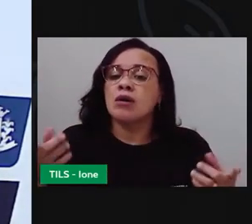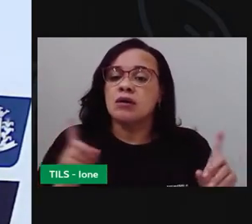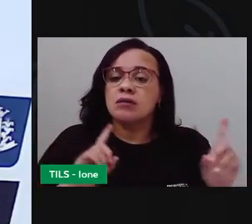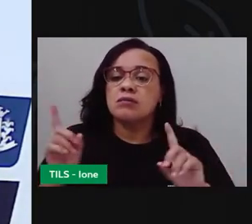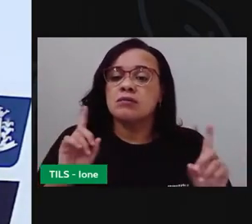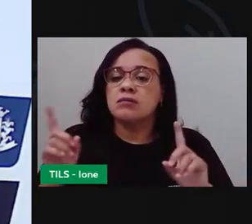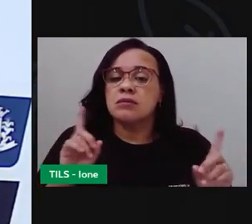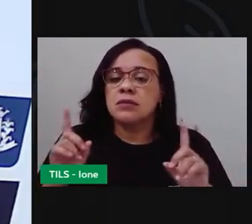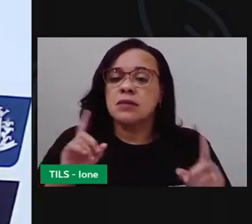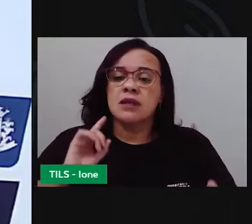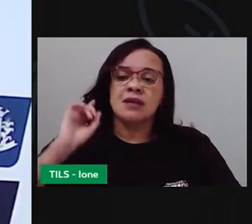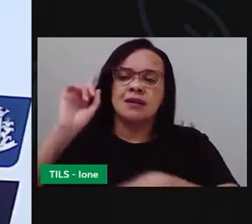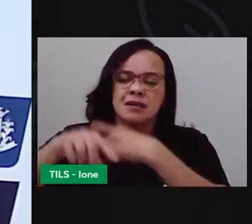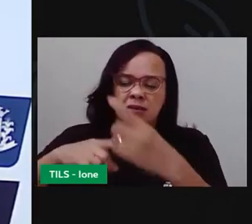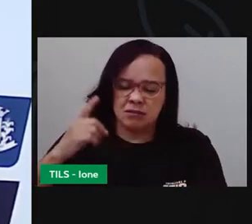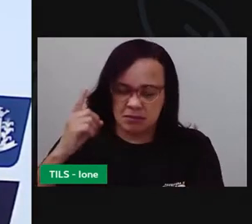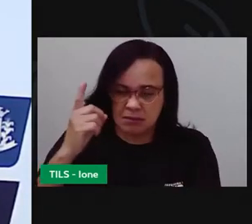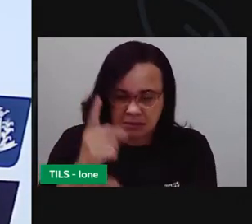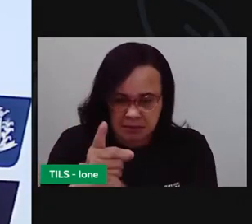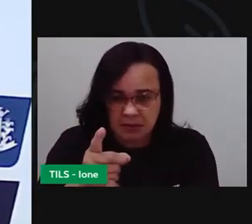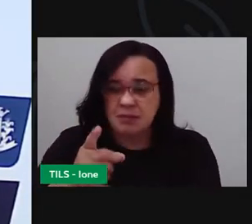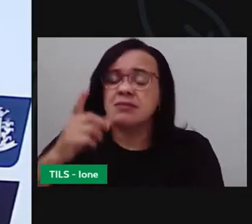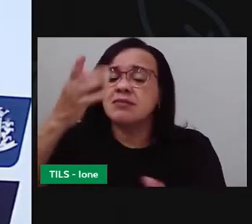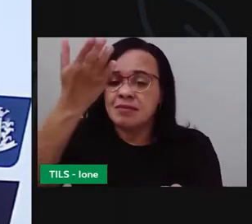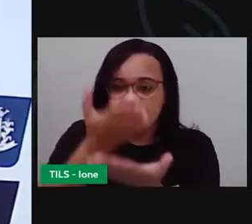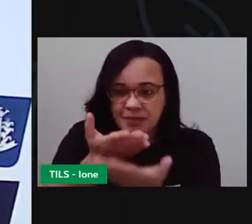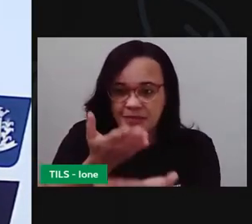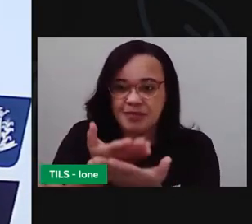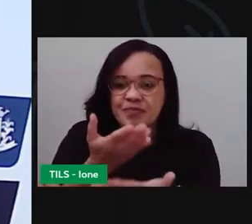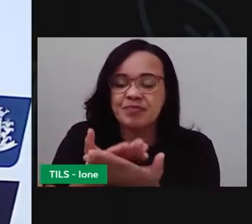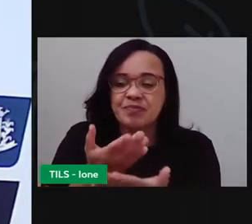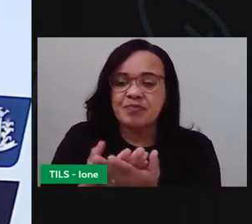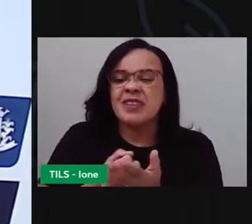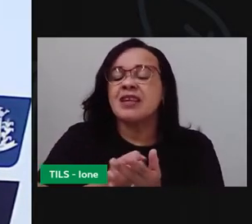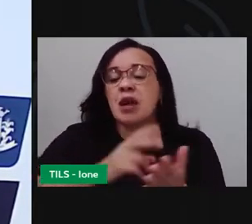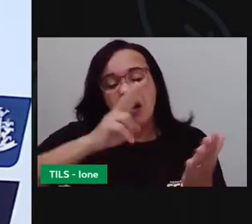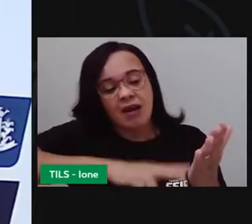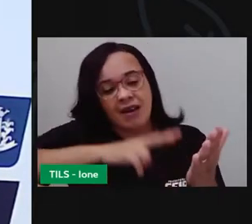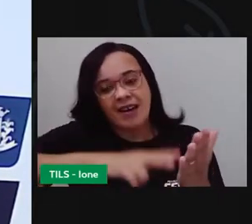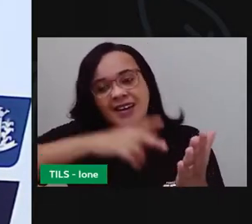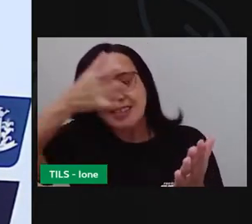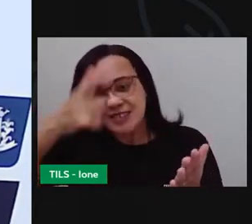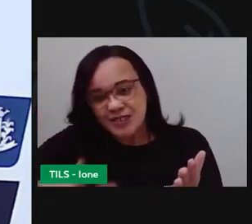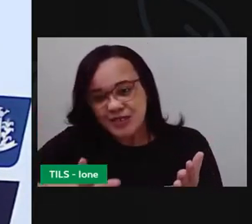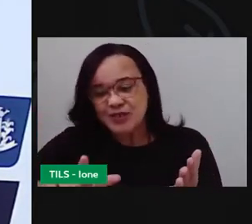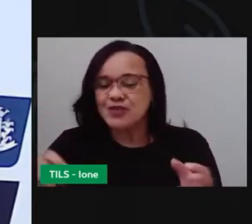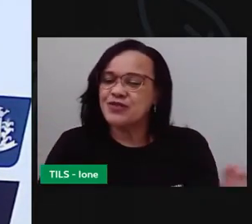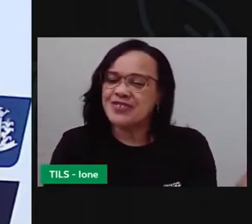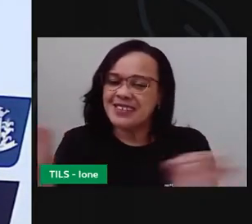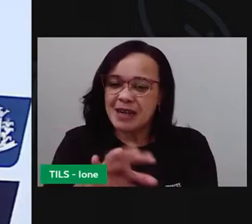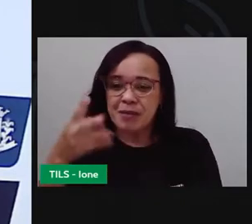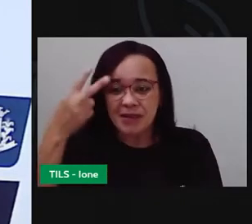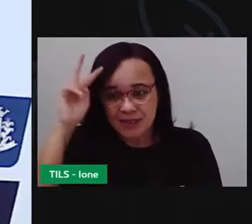descobrir na próxima aula, onde eu vou terminar de contar essa história. Tá bom?